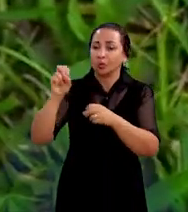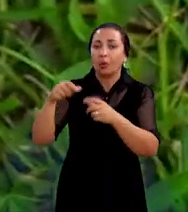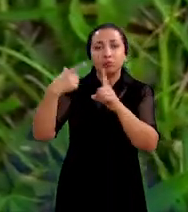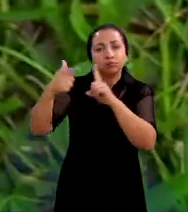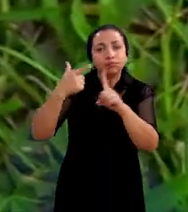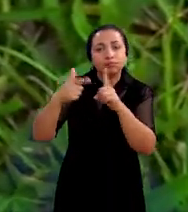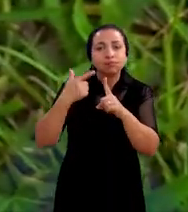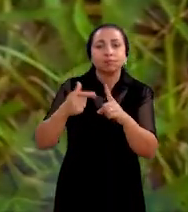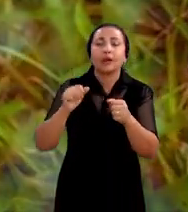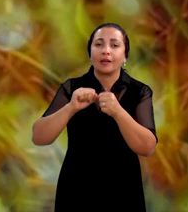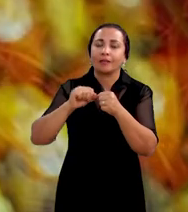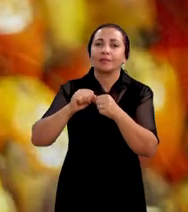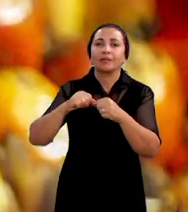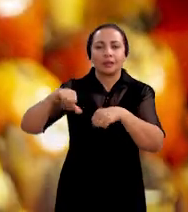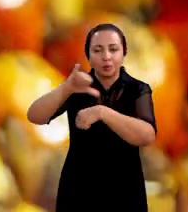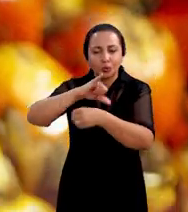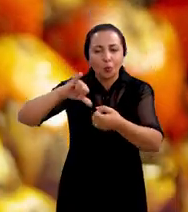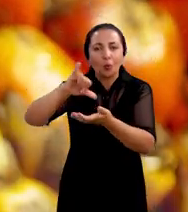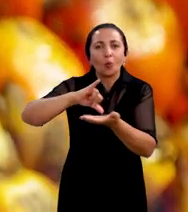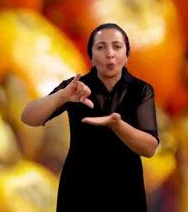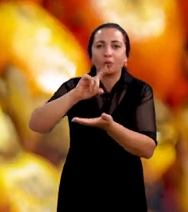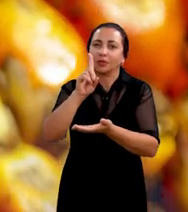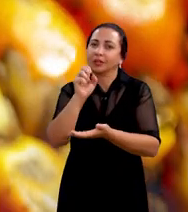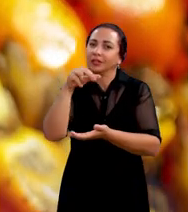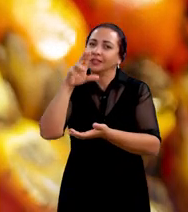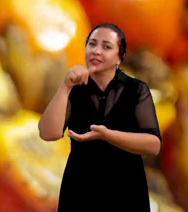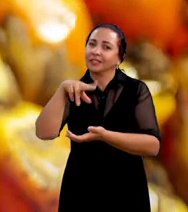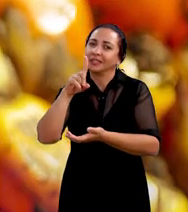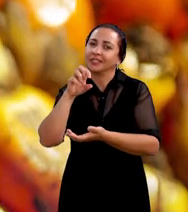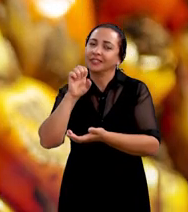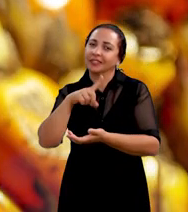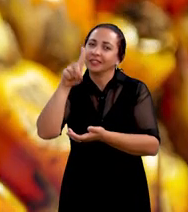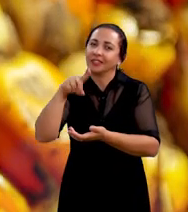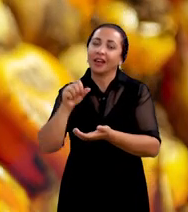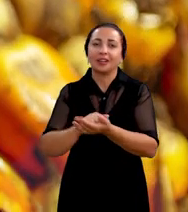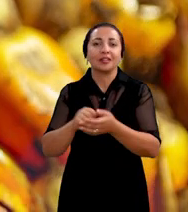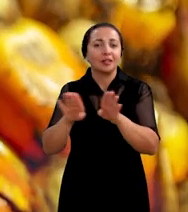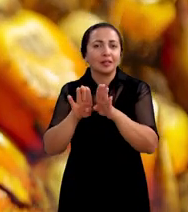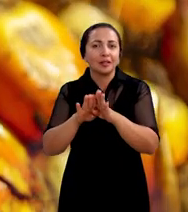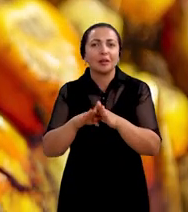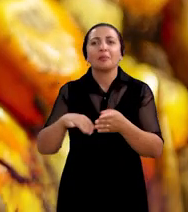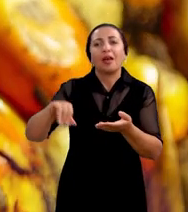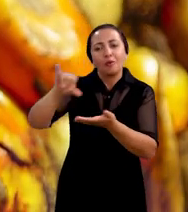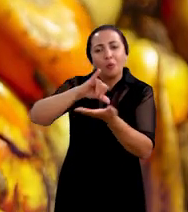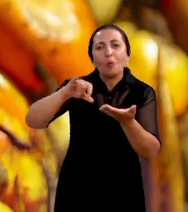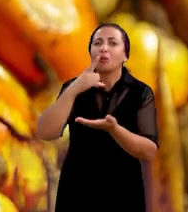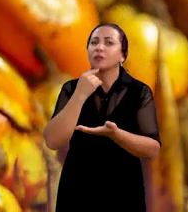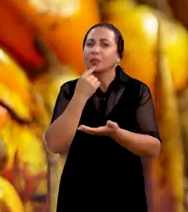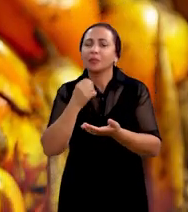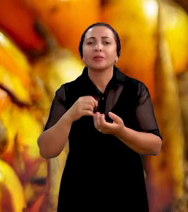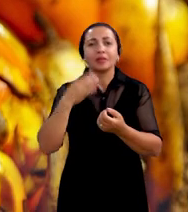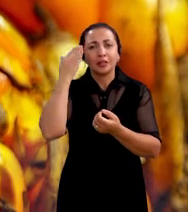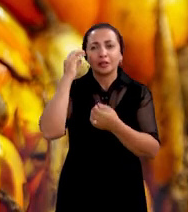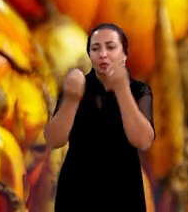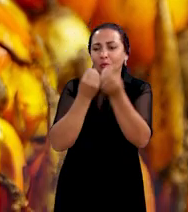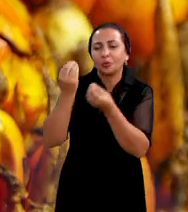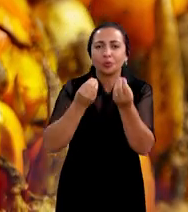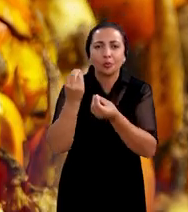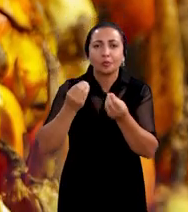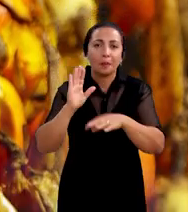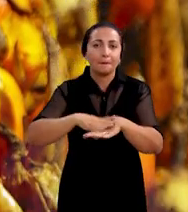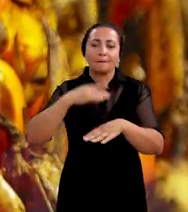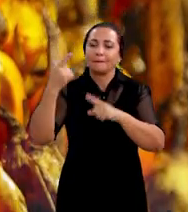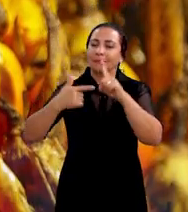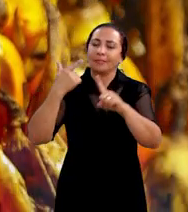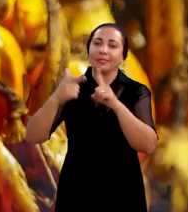Dendê em nosso país apresentando clima favorável um clima tropical favorável e o Dendê ele é considerado hoje a